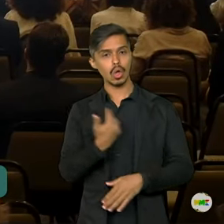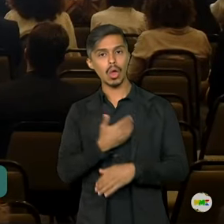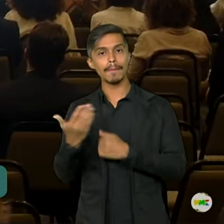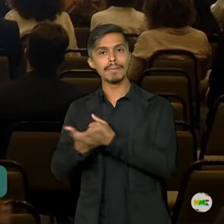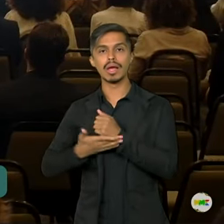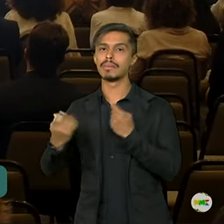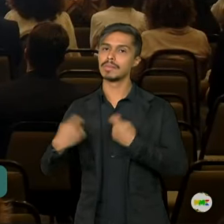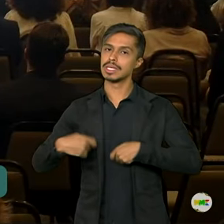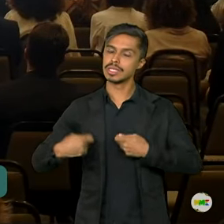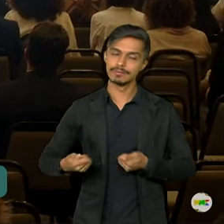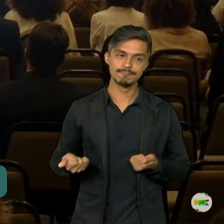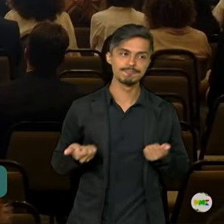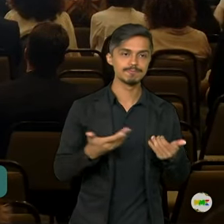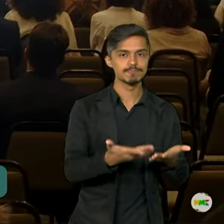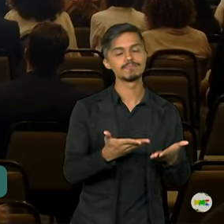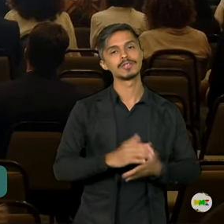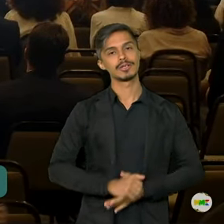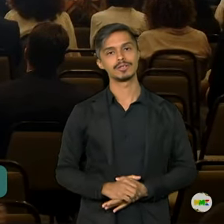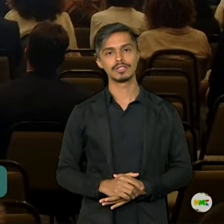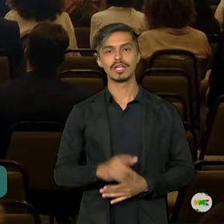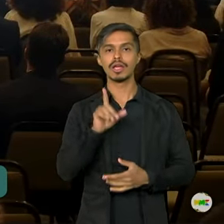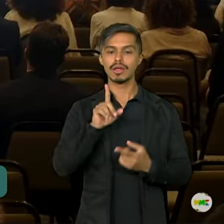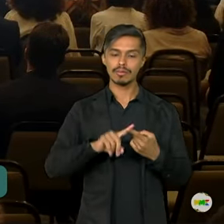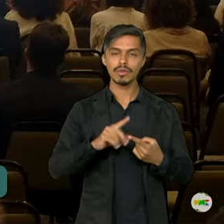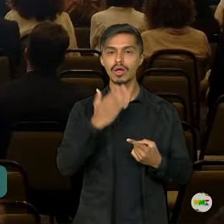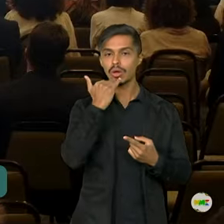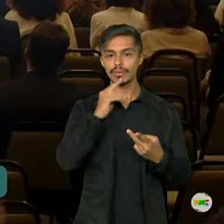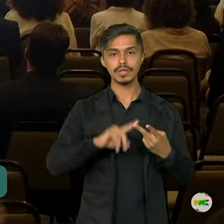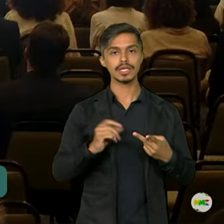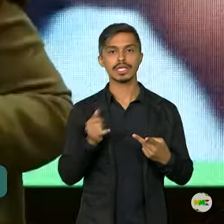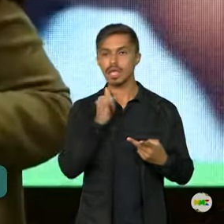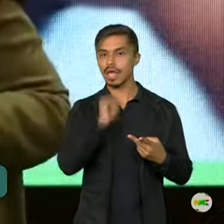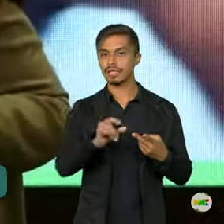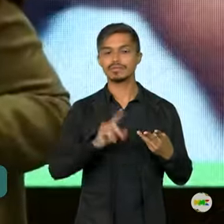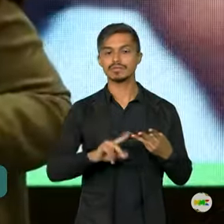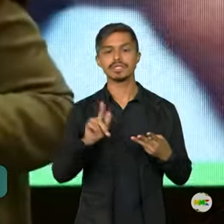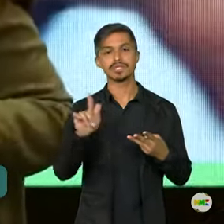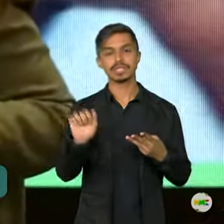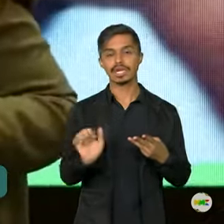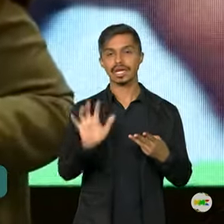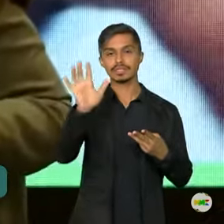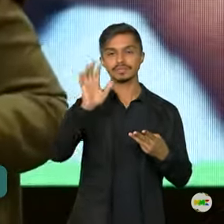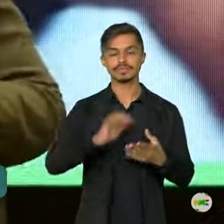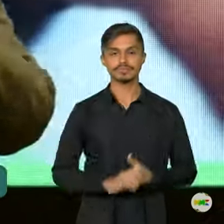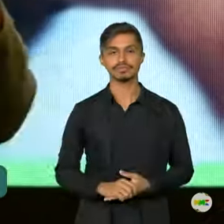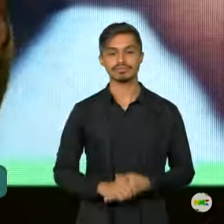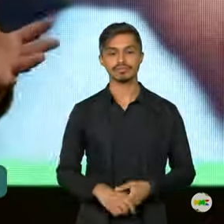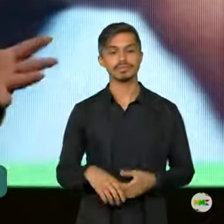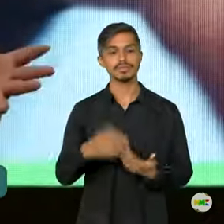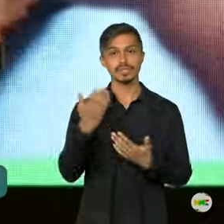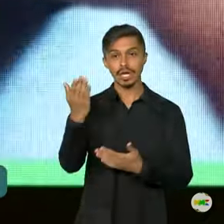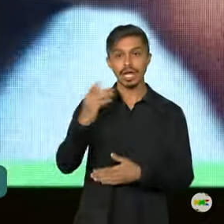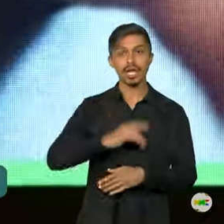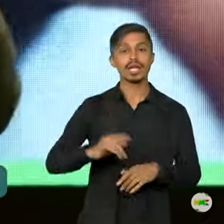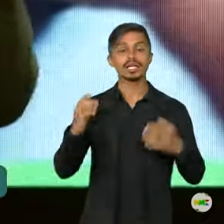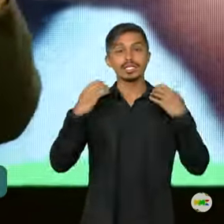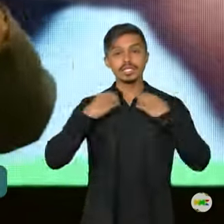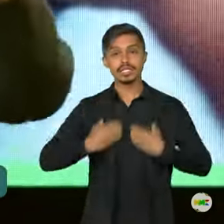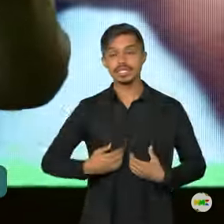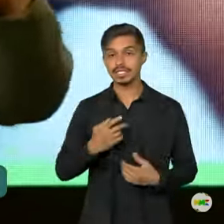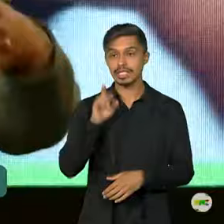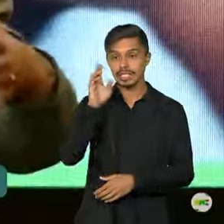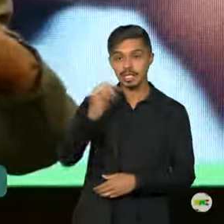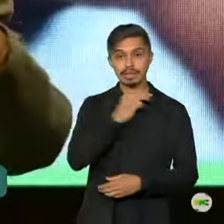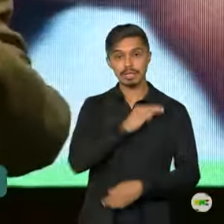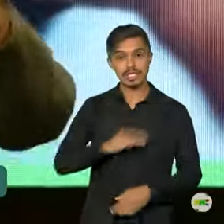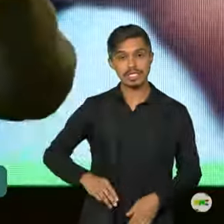básico, que é alimento, energia e gás. Já a ministra das Mulheres, Cida Gonçalves, falou sobre o papel